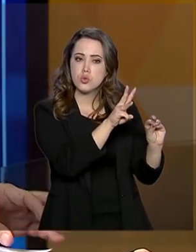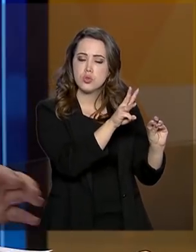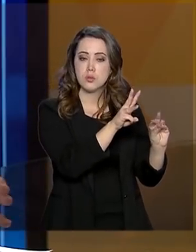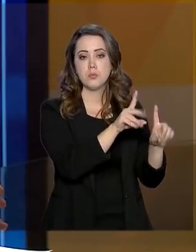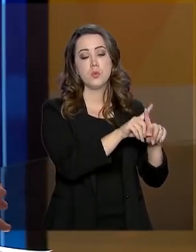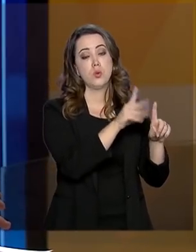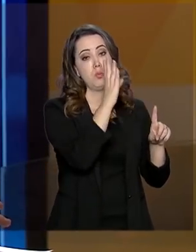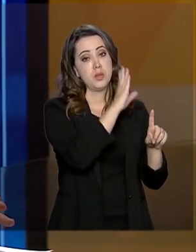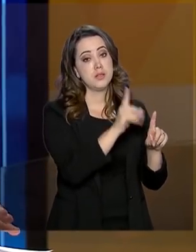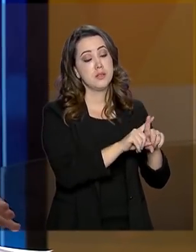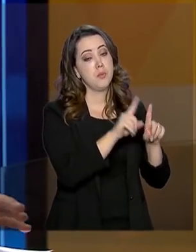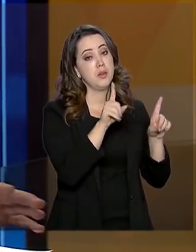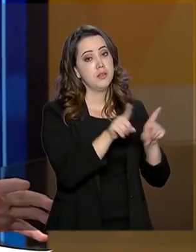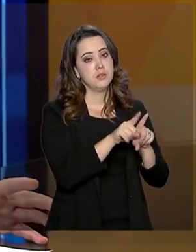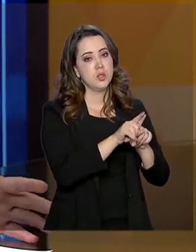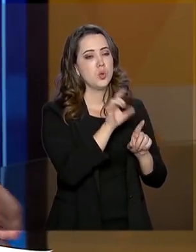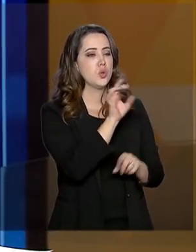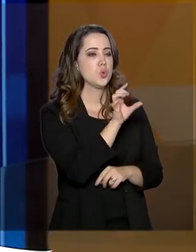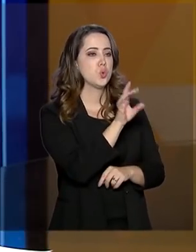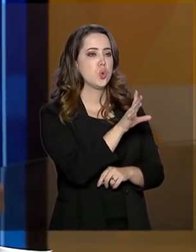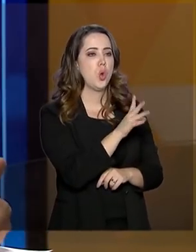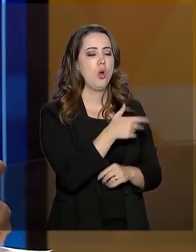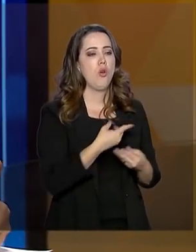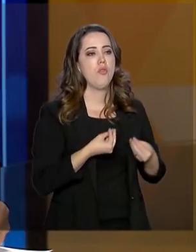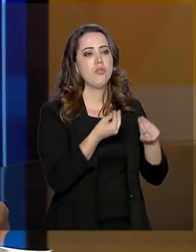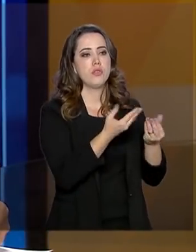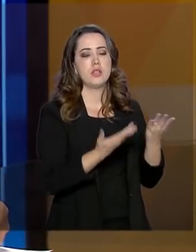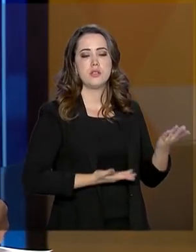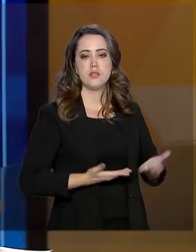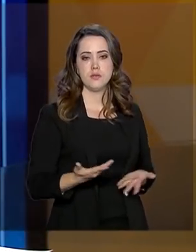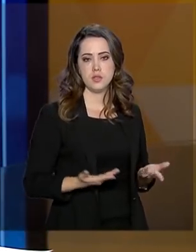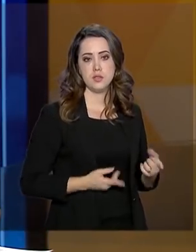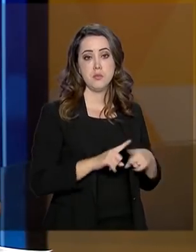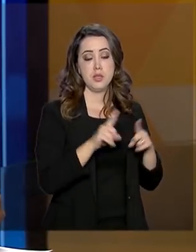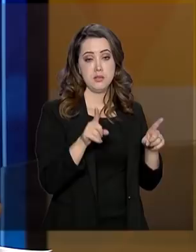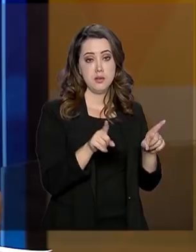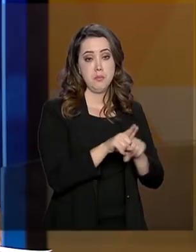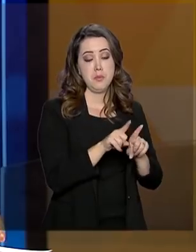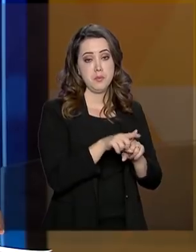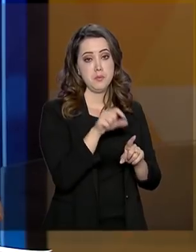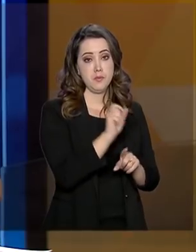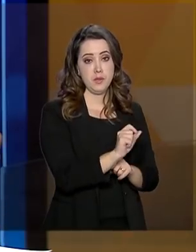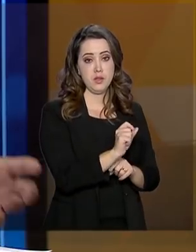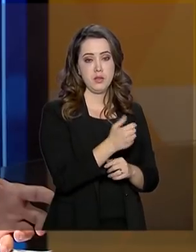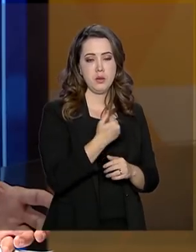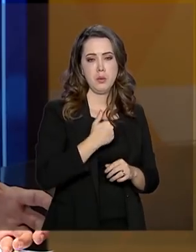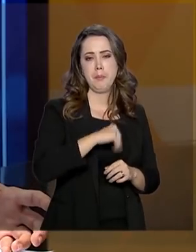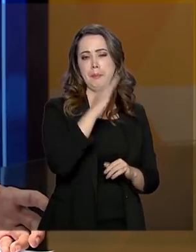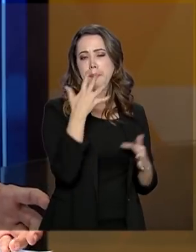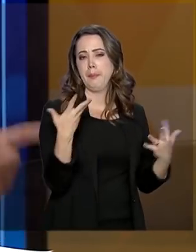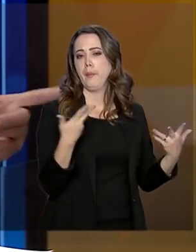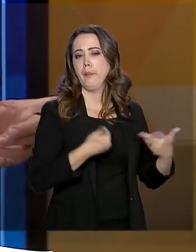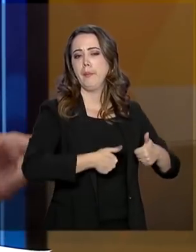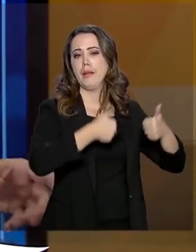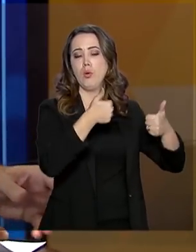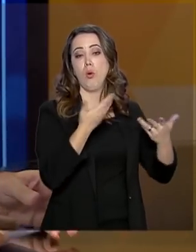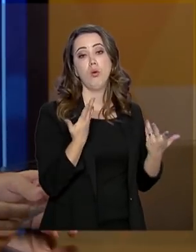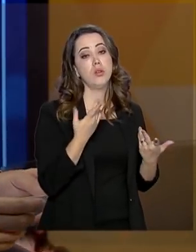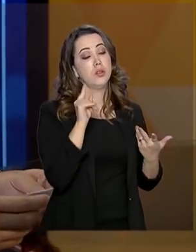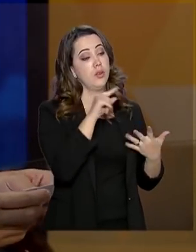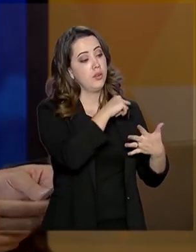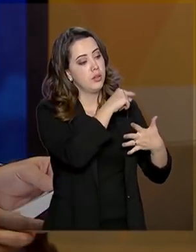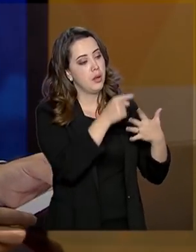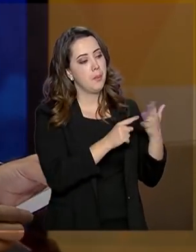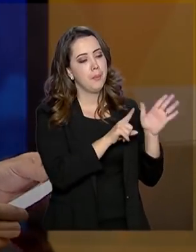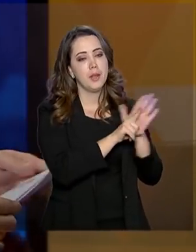que também não é só questão de digitalizar, quer dizer, a meta do governo também é ofertar os serviços com uma maior qualidade. E essa